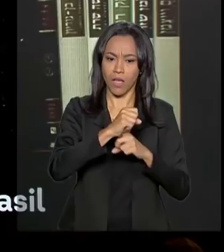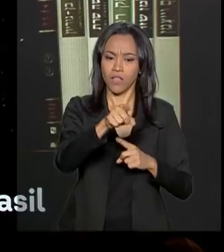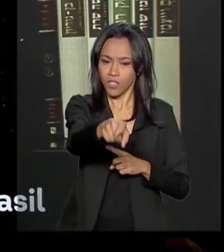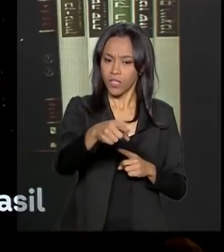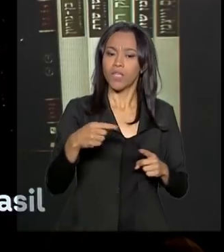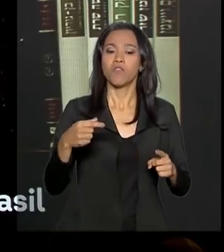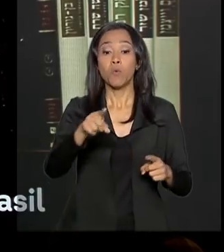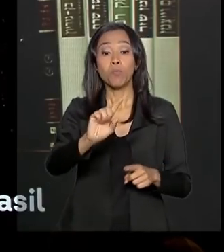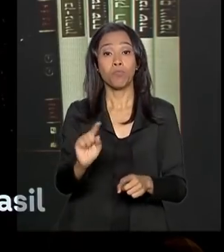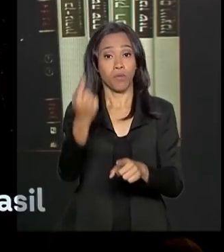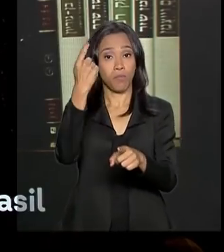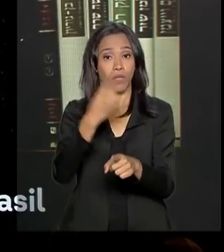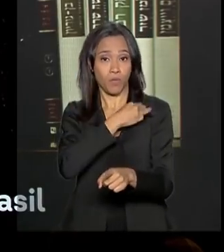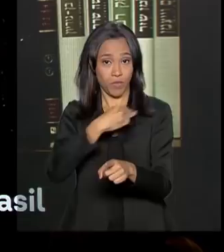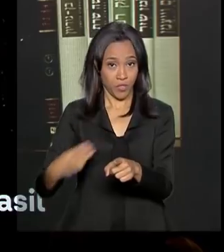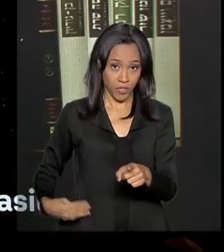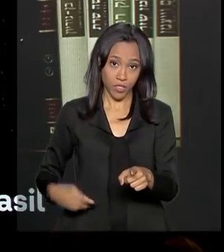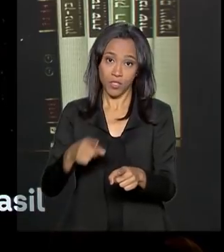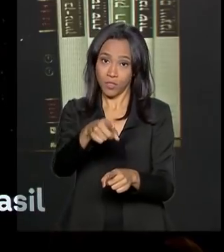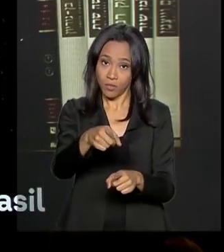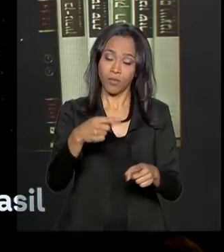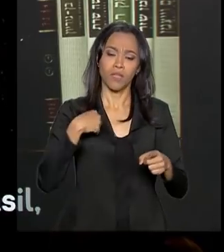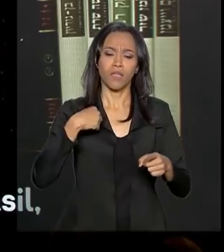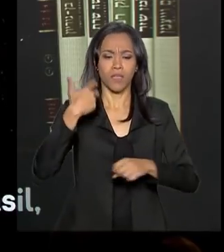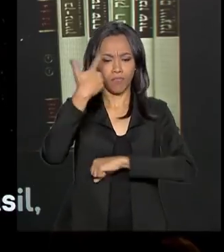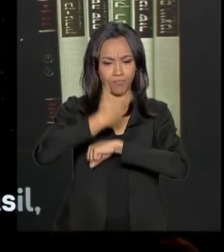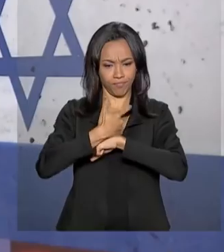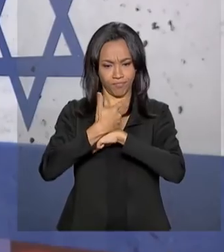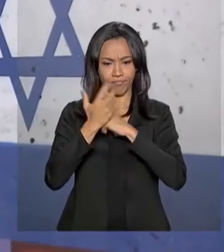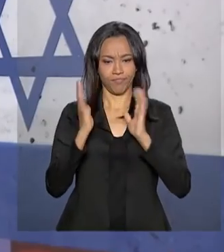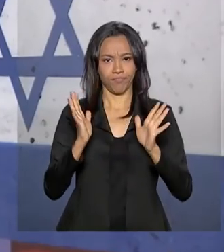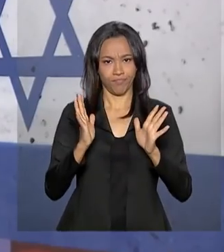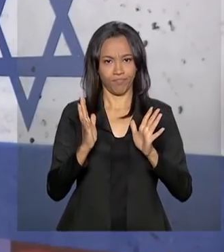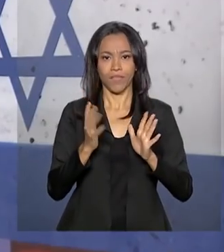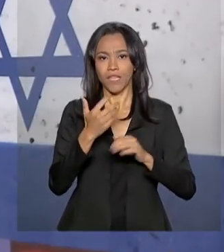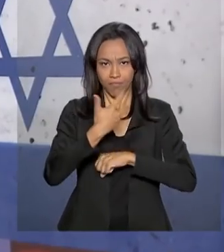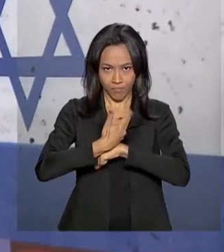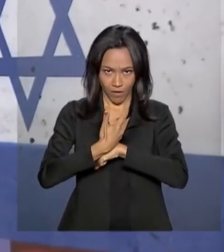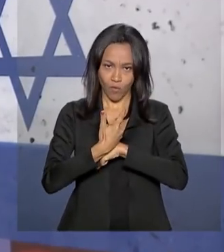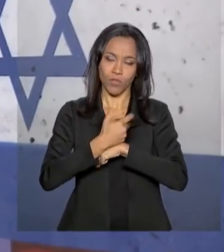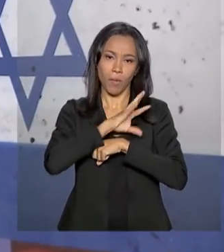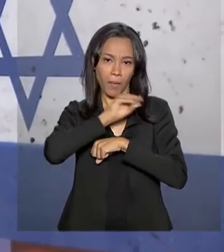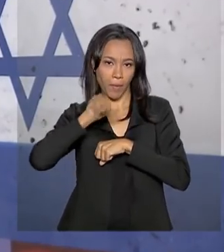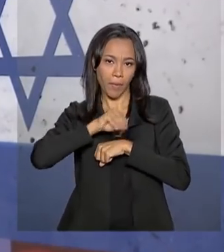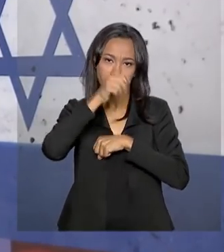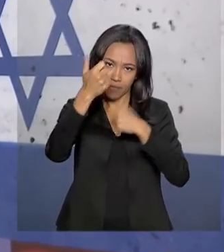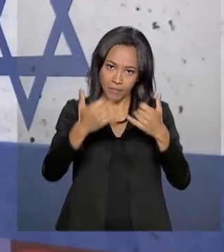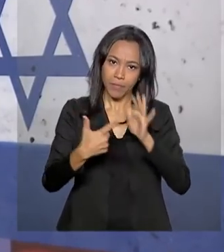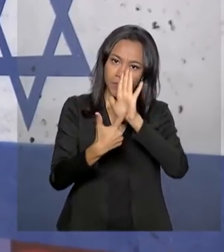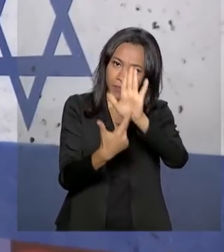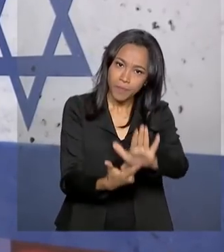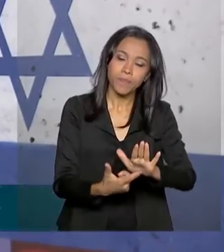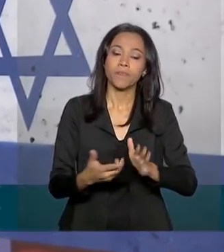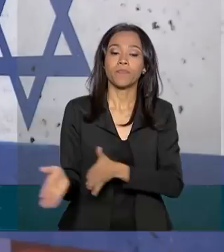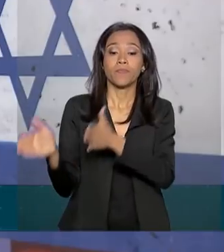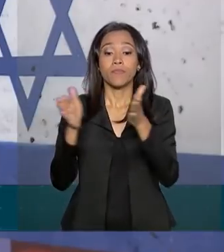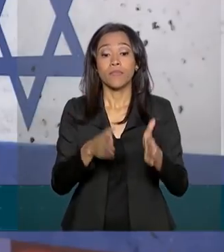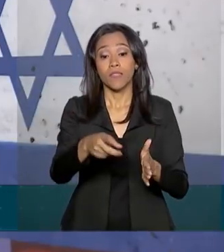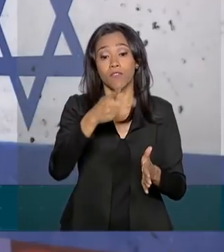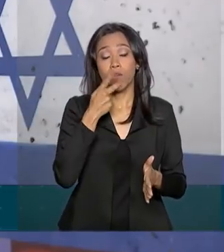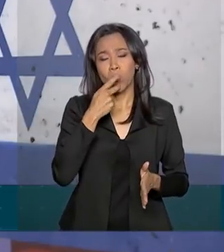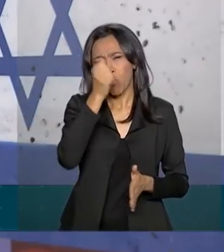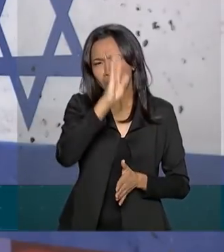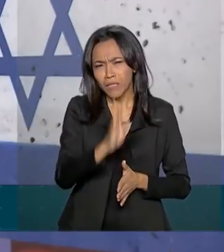-ministro de Israel, Benjamin Netanyahu, que gravou um vídeo. O presidente Jair Bolsonaro ressaltou que o Brasil tem